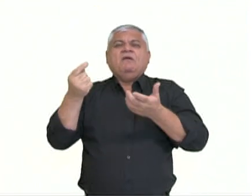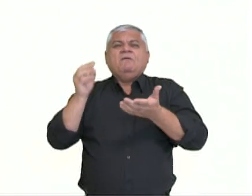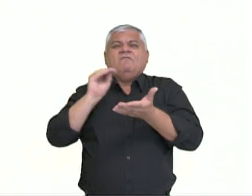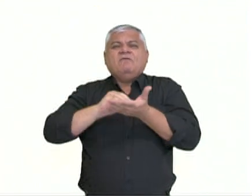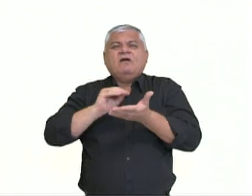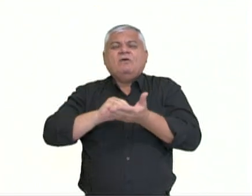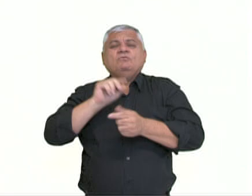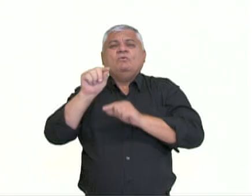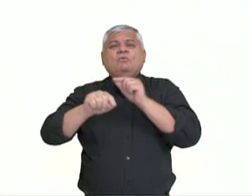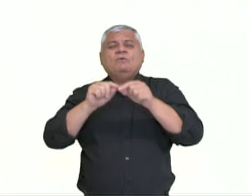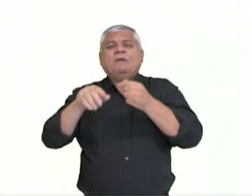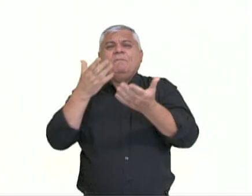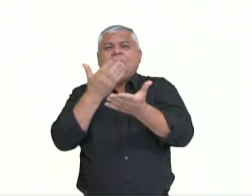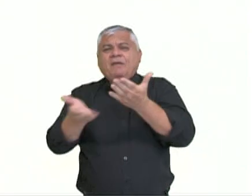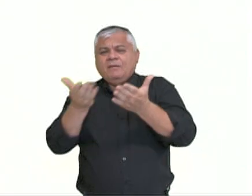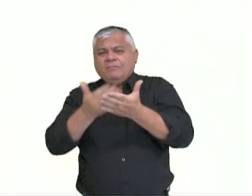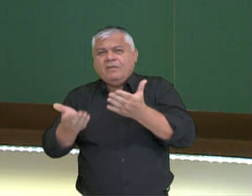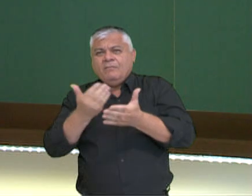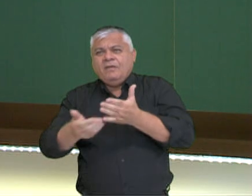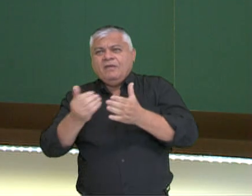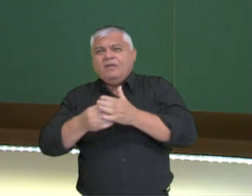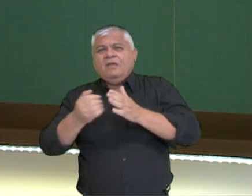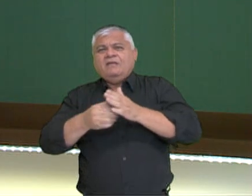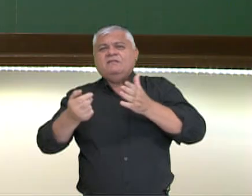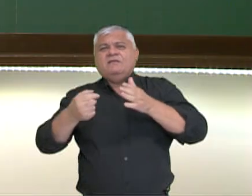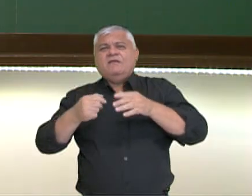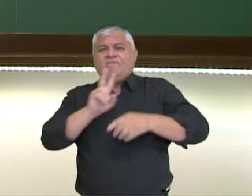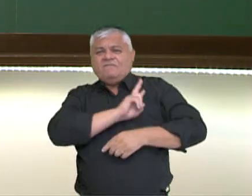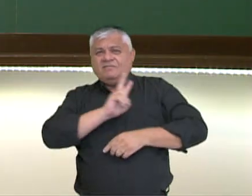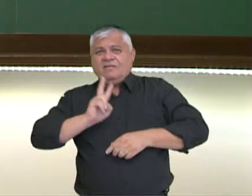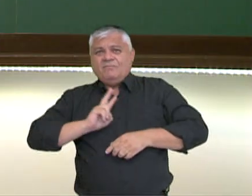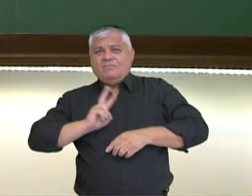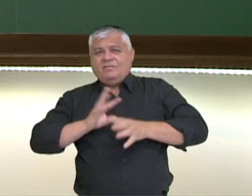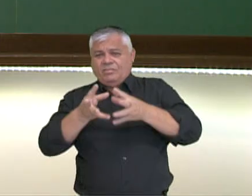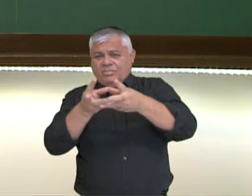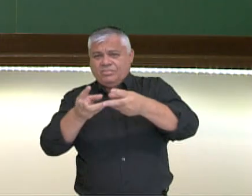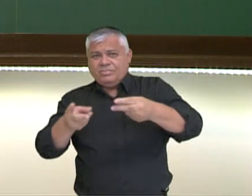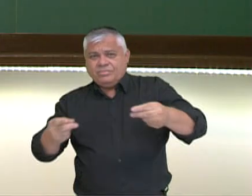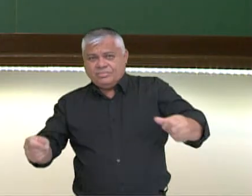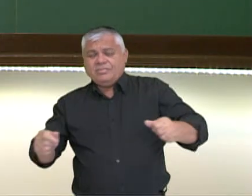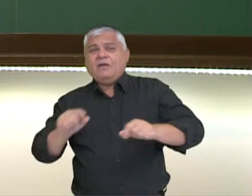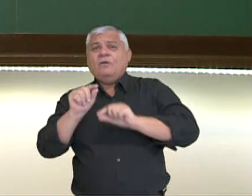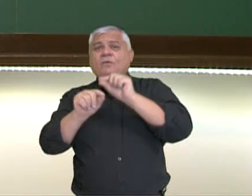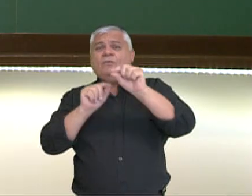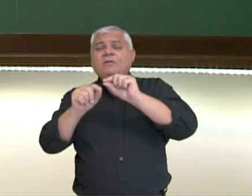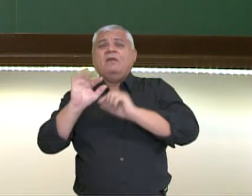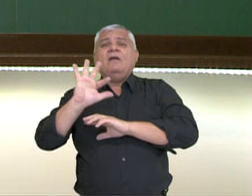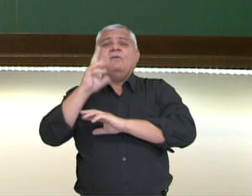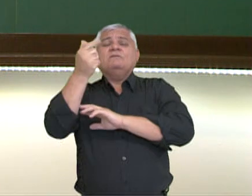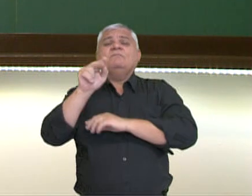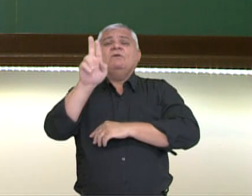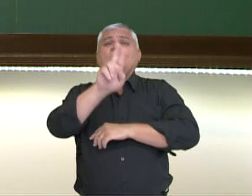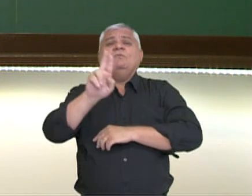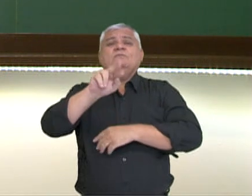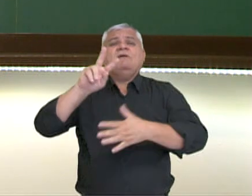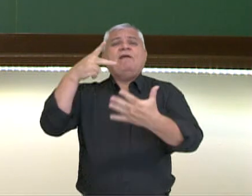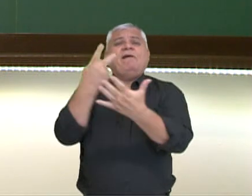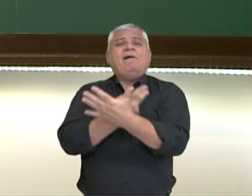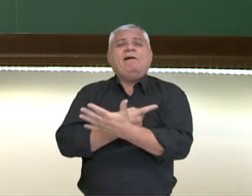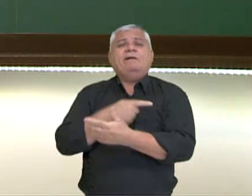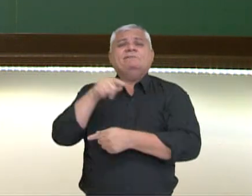perda dos nutrientes desse solo. Essa perda dos nutrientes se dá em função do mau uso do solo